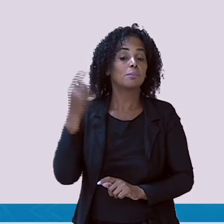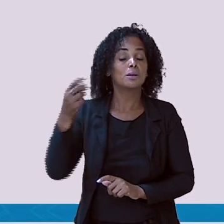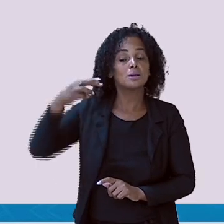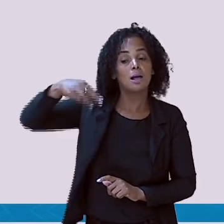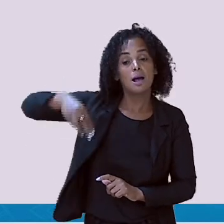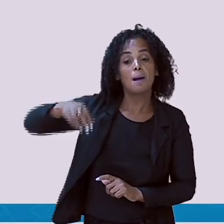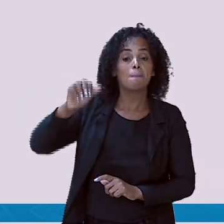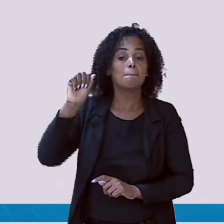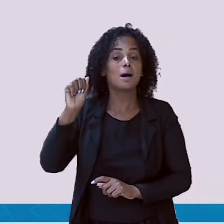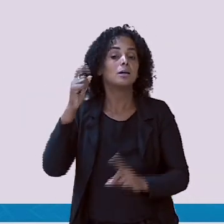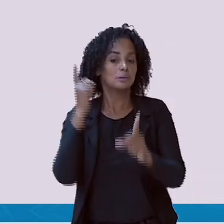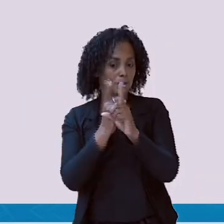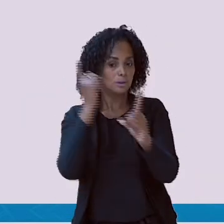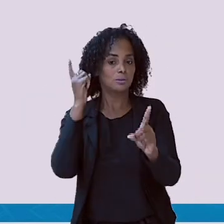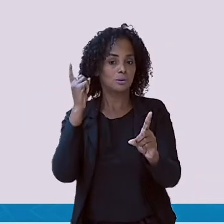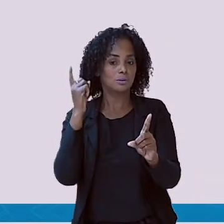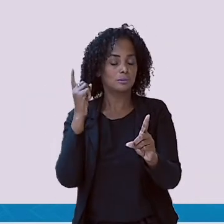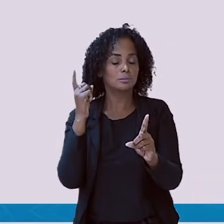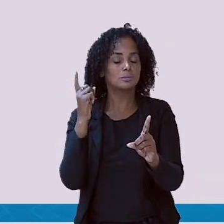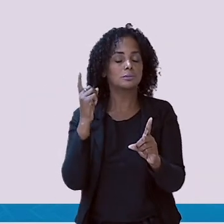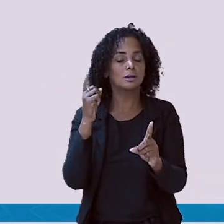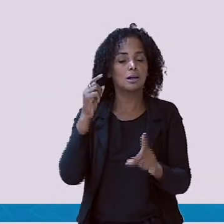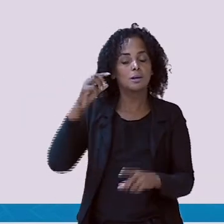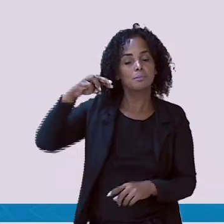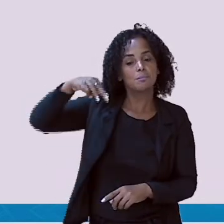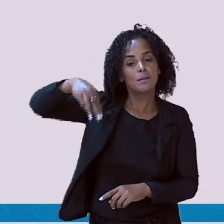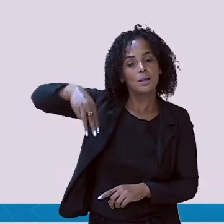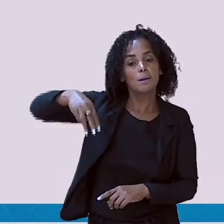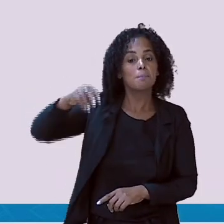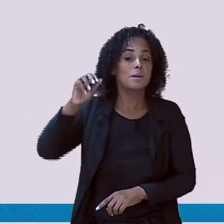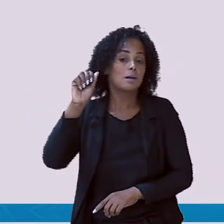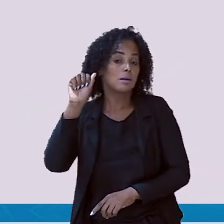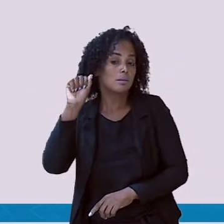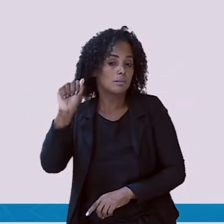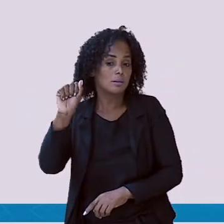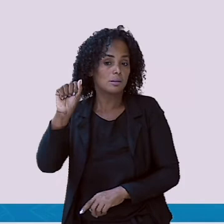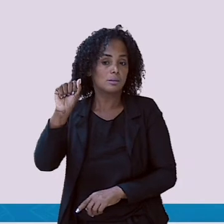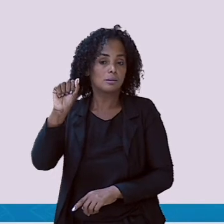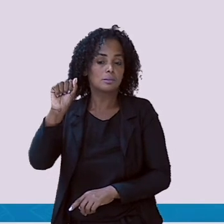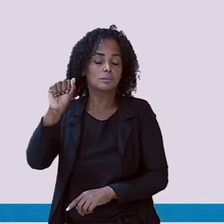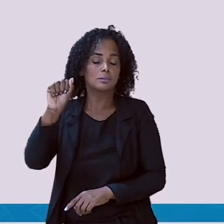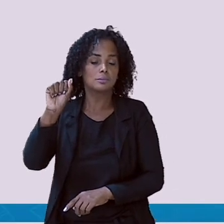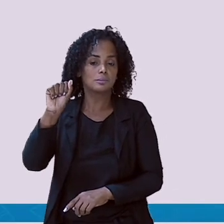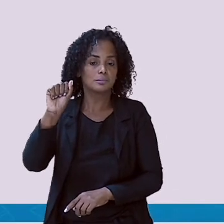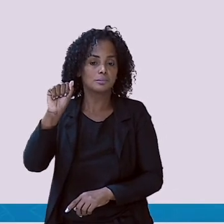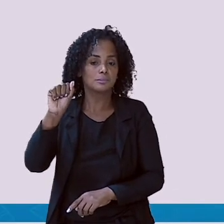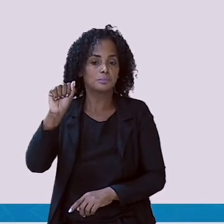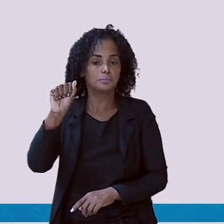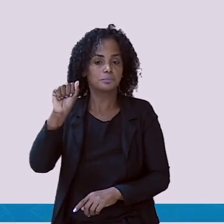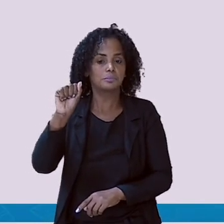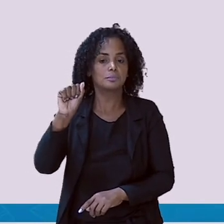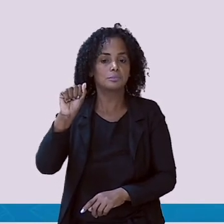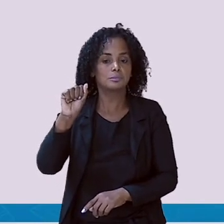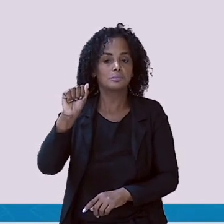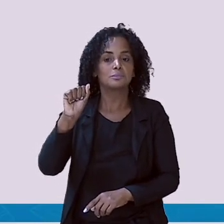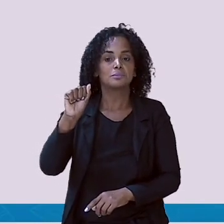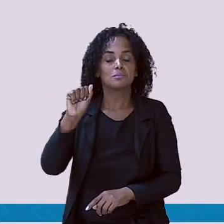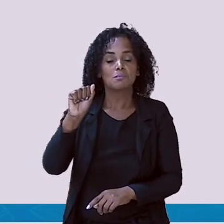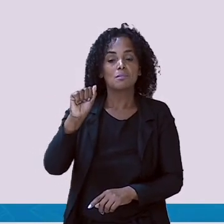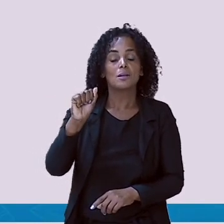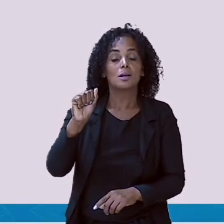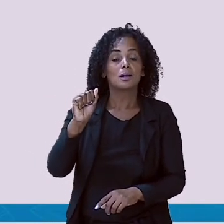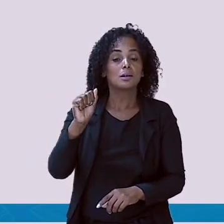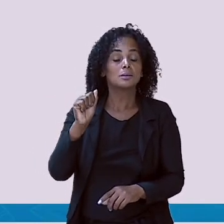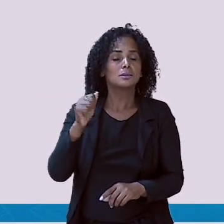A letra M com a letra A. Achei a minha segunda